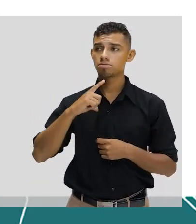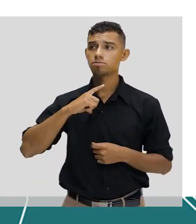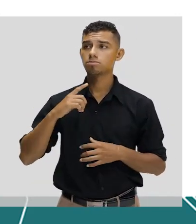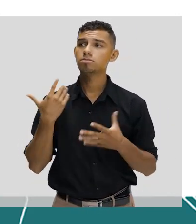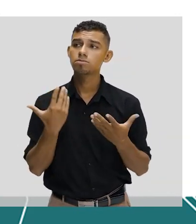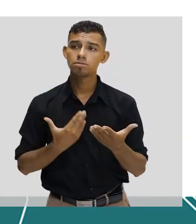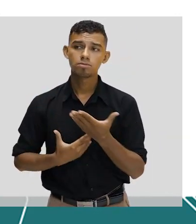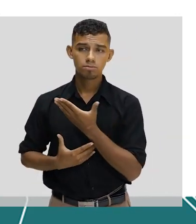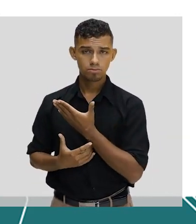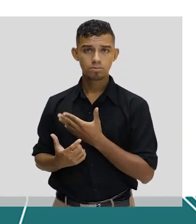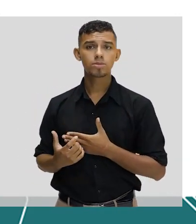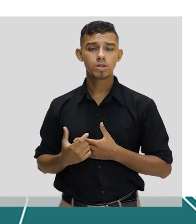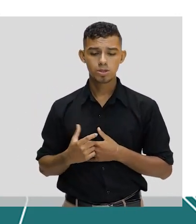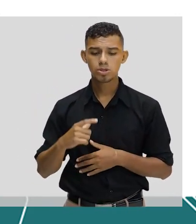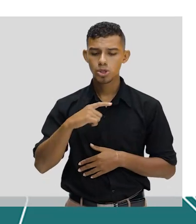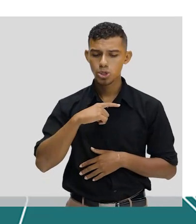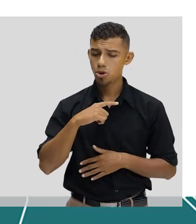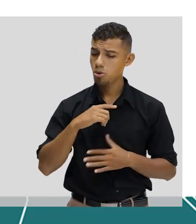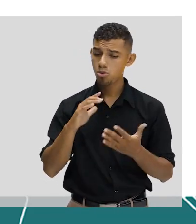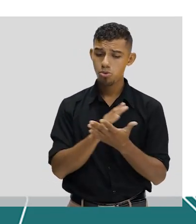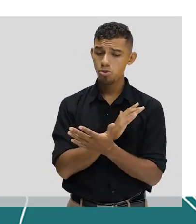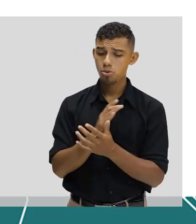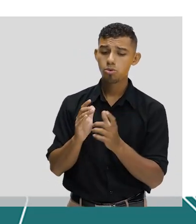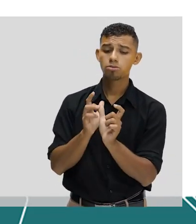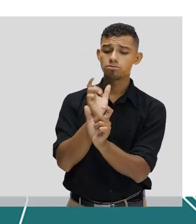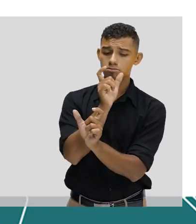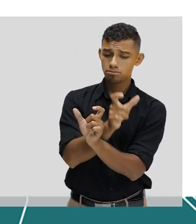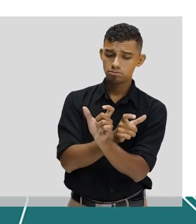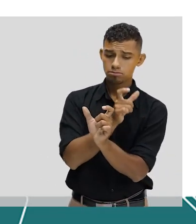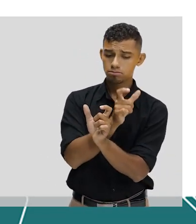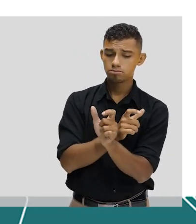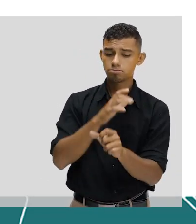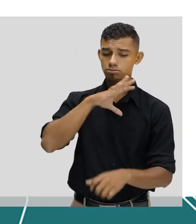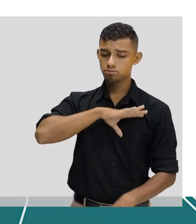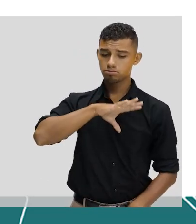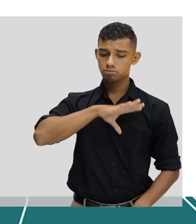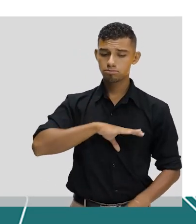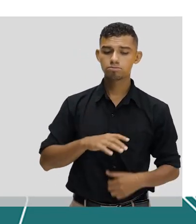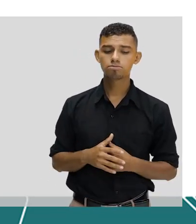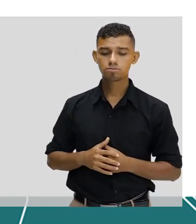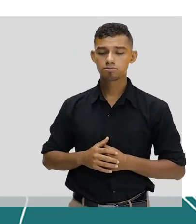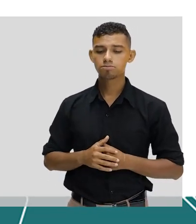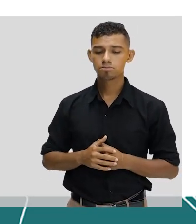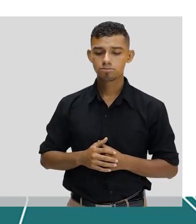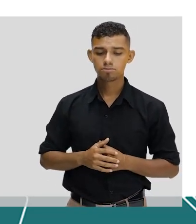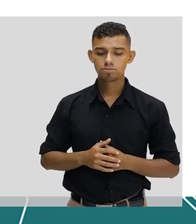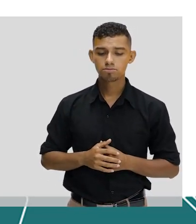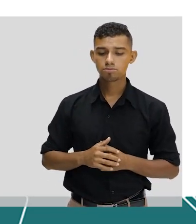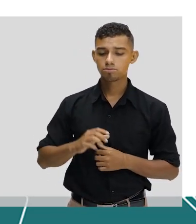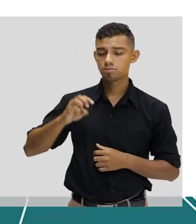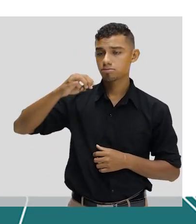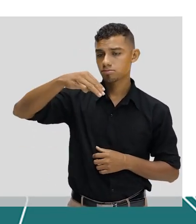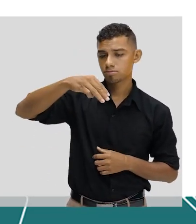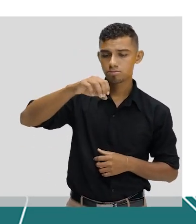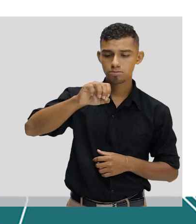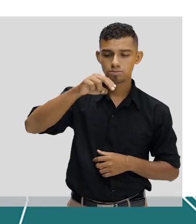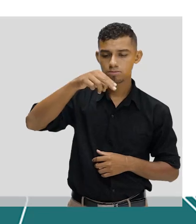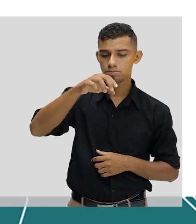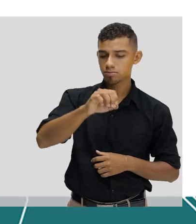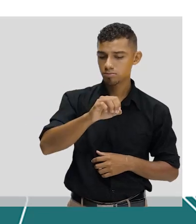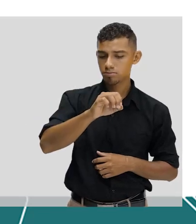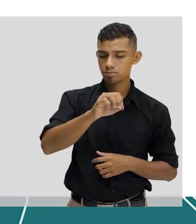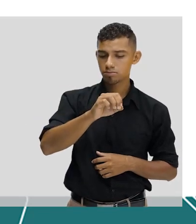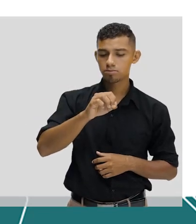caso dessas palavras, você vai ter alguns prefixos que são muito parecidos com o português. Monopoly. Mono é de um só.